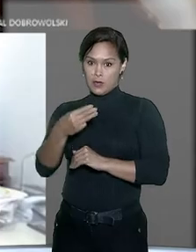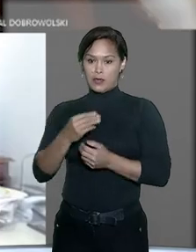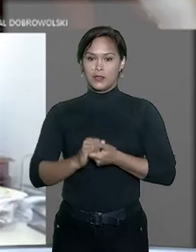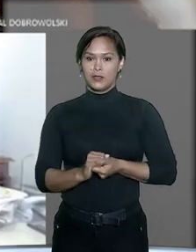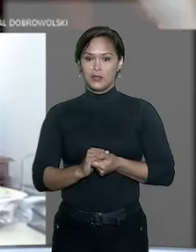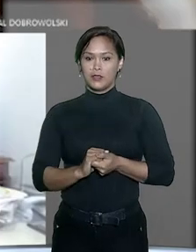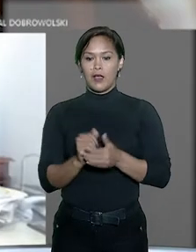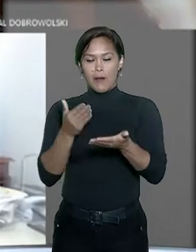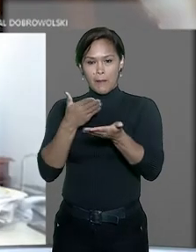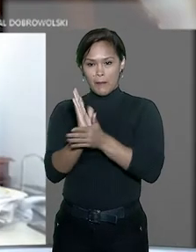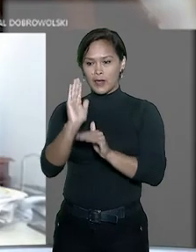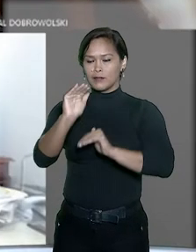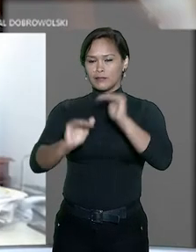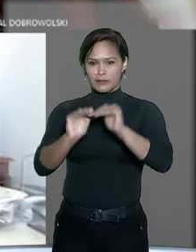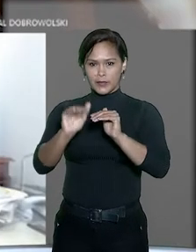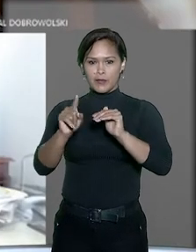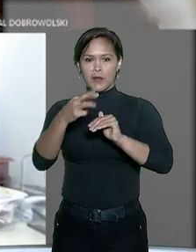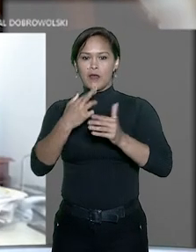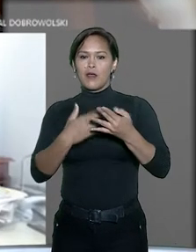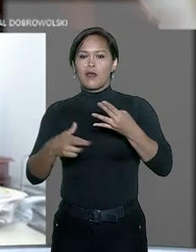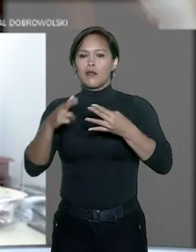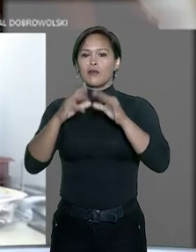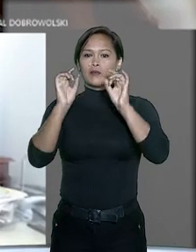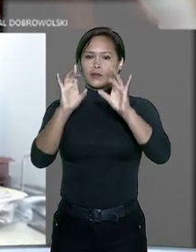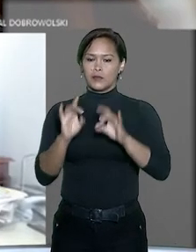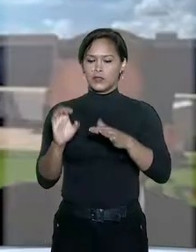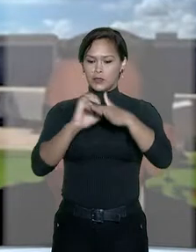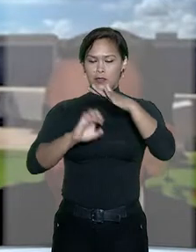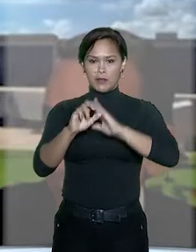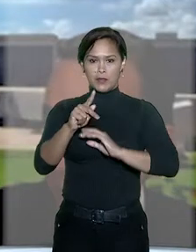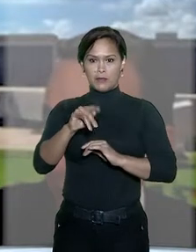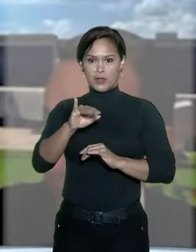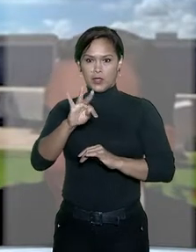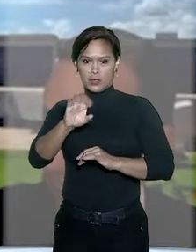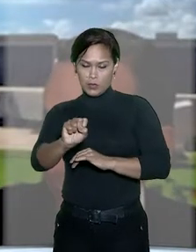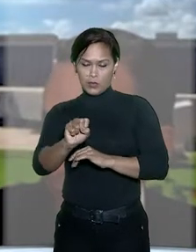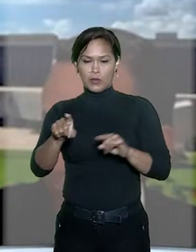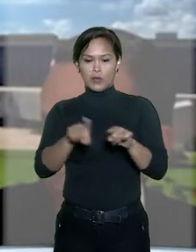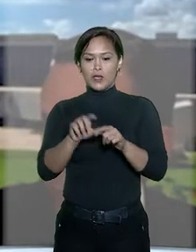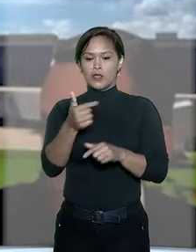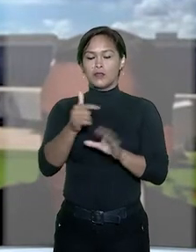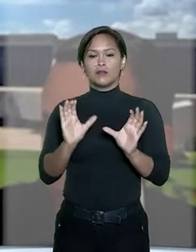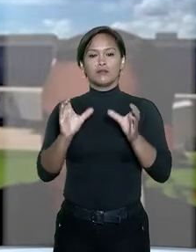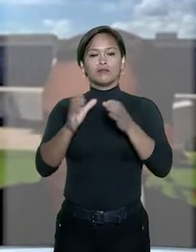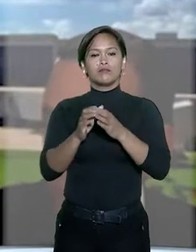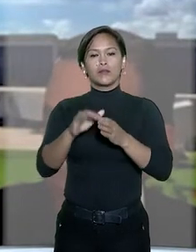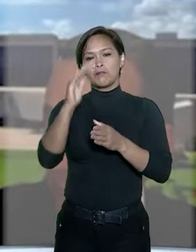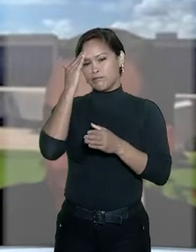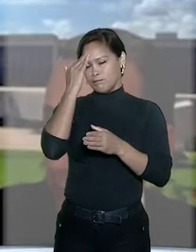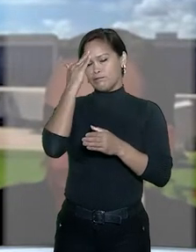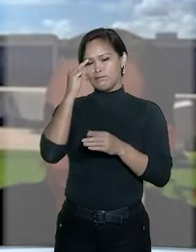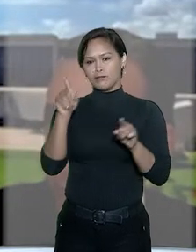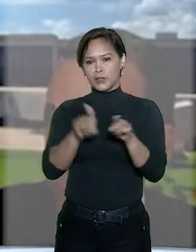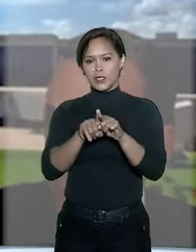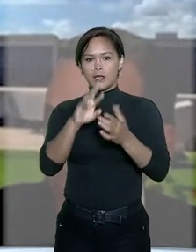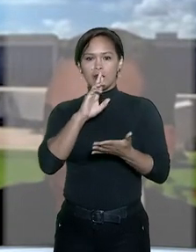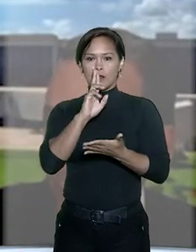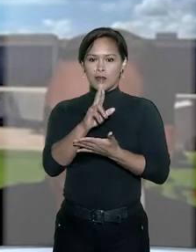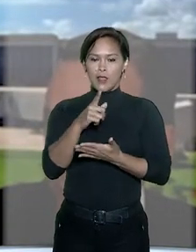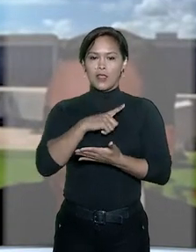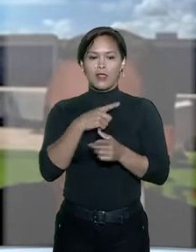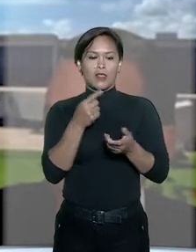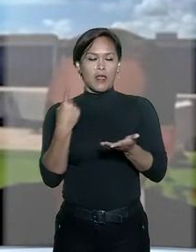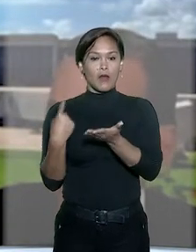Ao dar parcial provimento ao recurso especial da empresa de bebidas, a segunda turma levou em consideração que a solução teve a